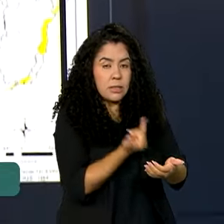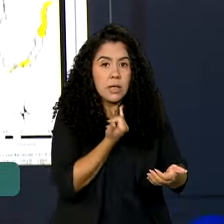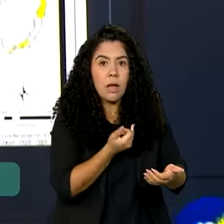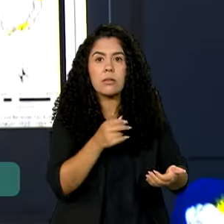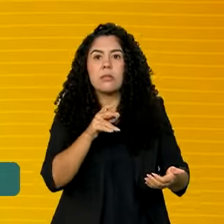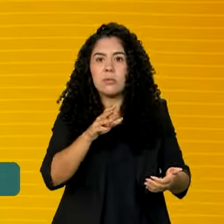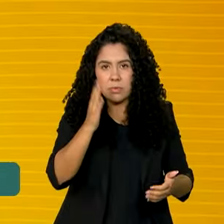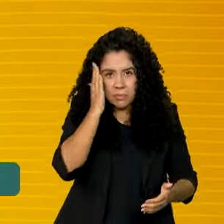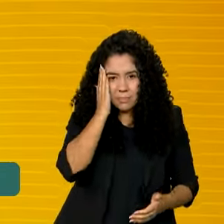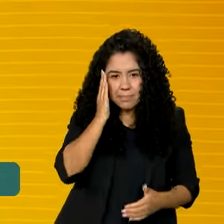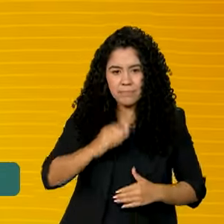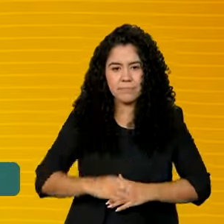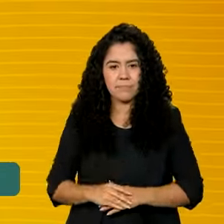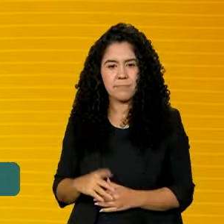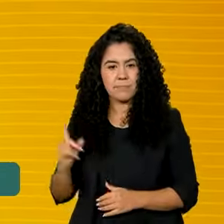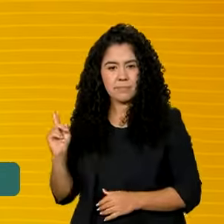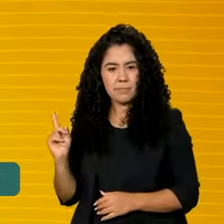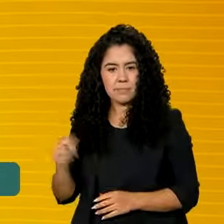no silencioso.